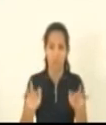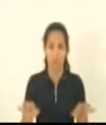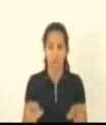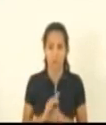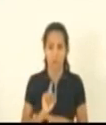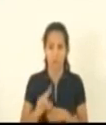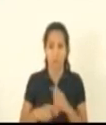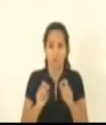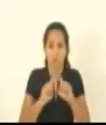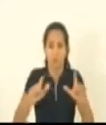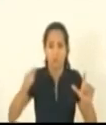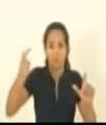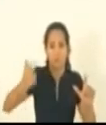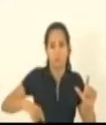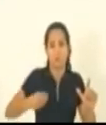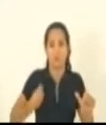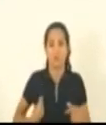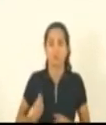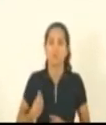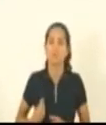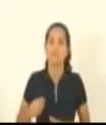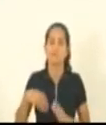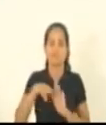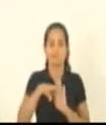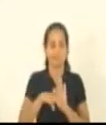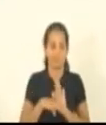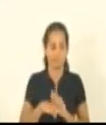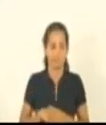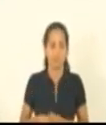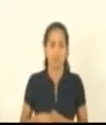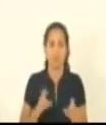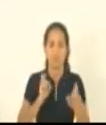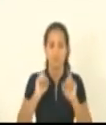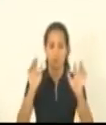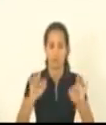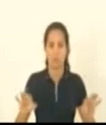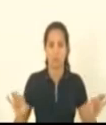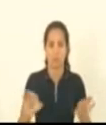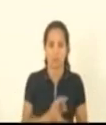painel para registro de presença está encerrada a sessão